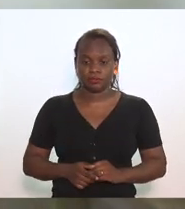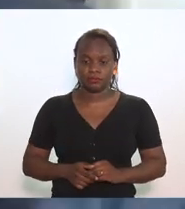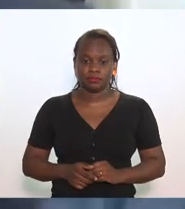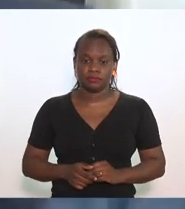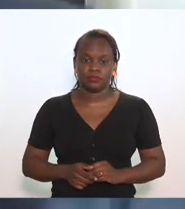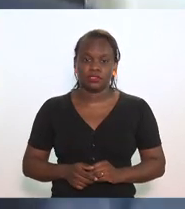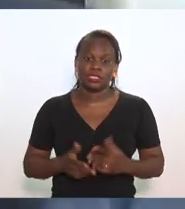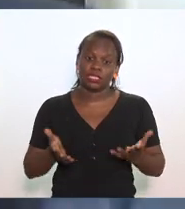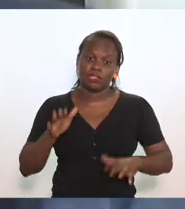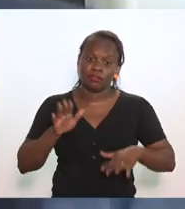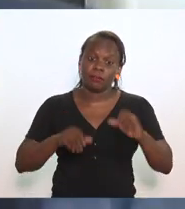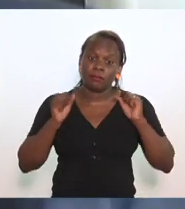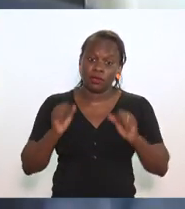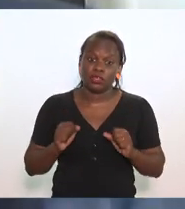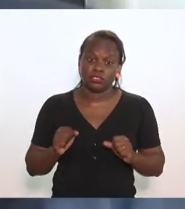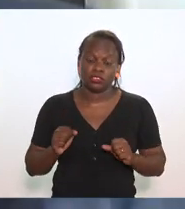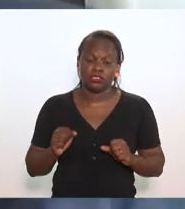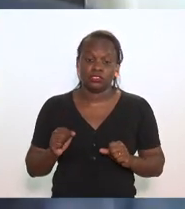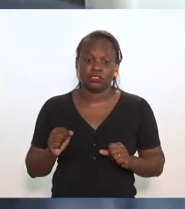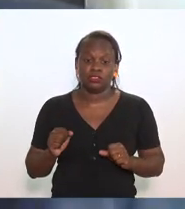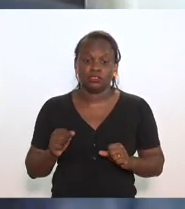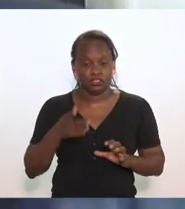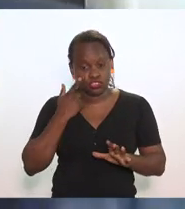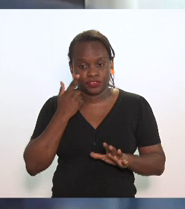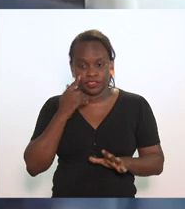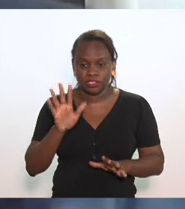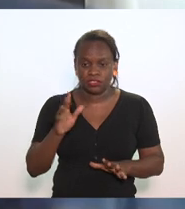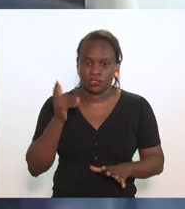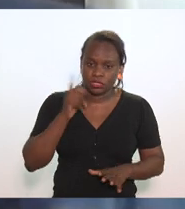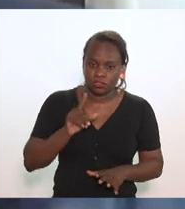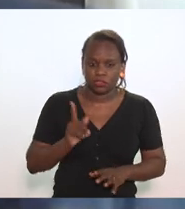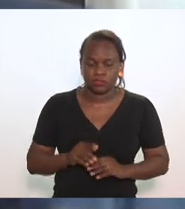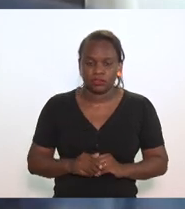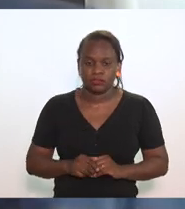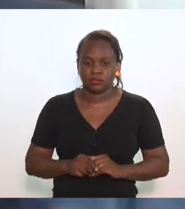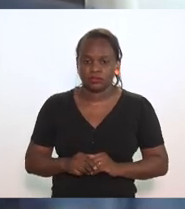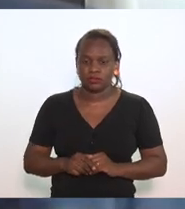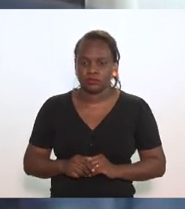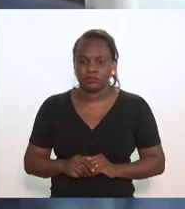É que talvez, possivelmente, nós tenhamos... Deixa eu ver se eu consigo...